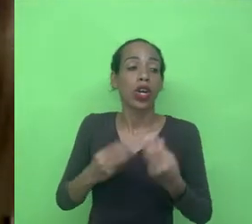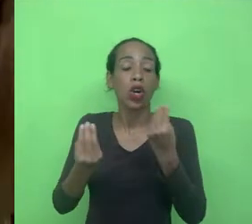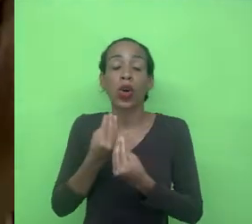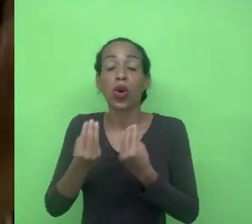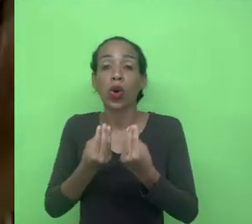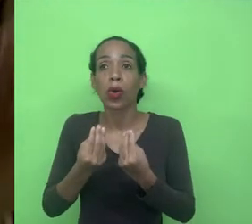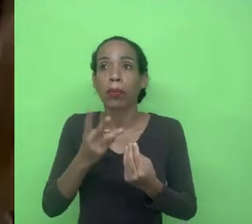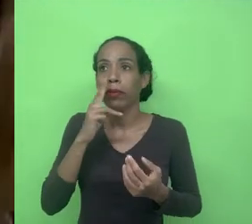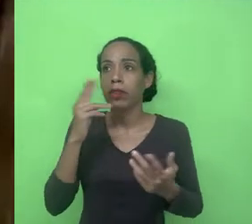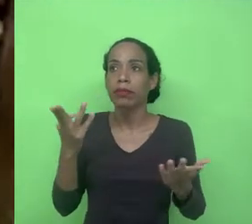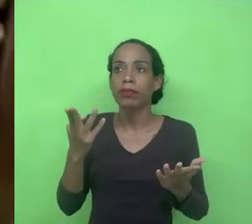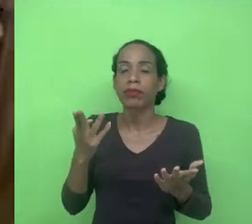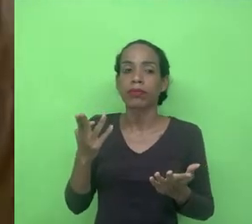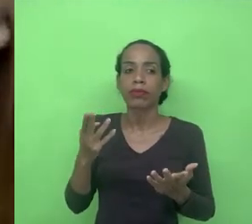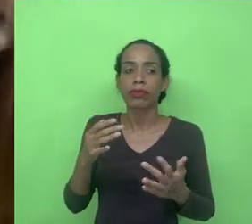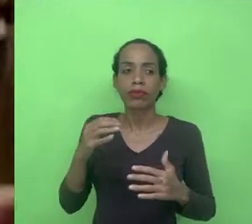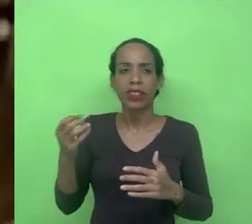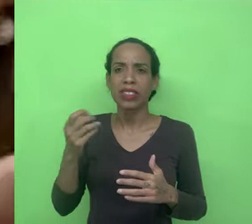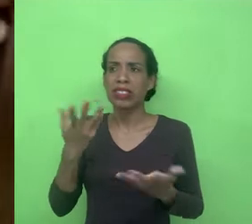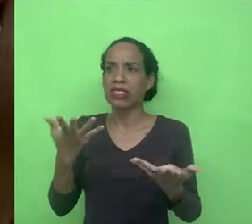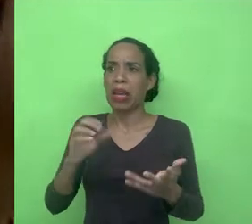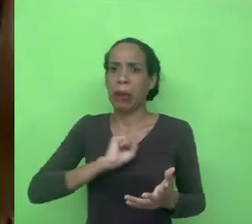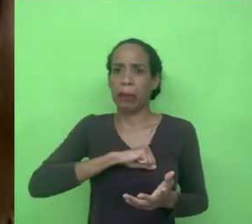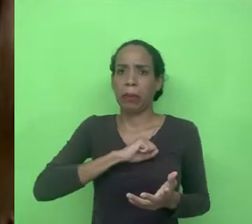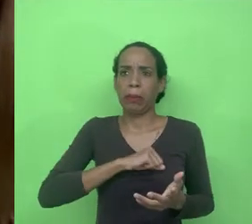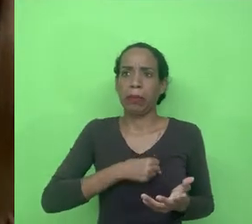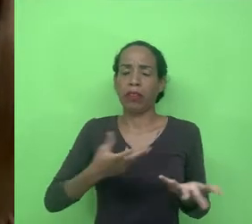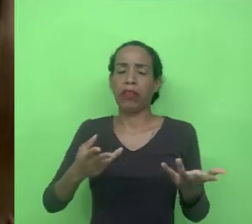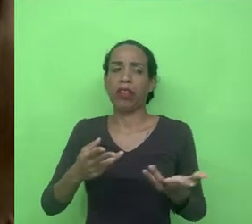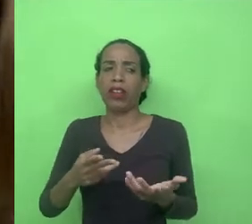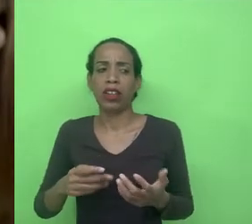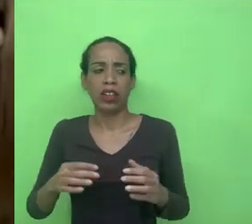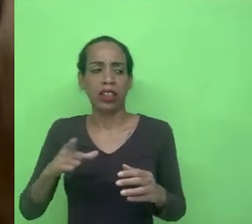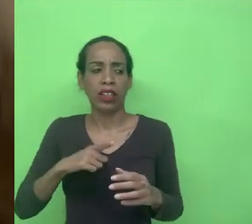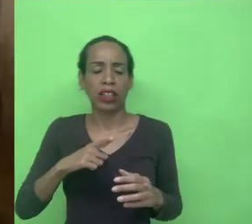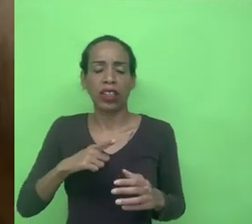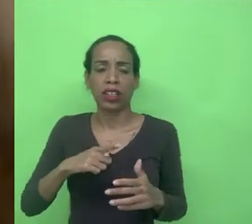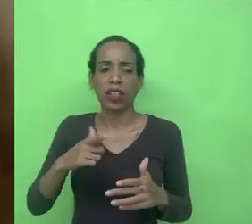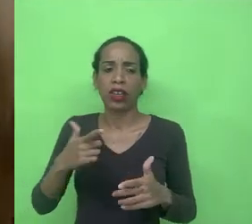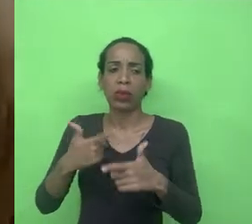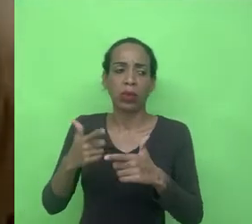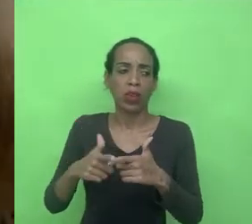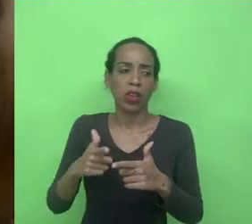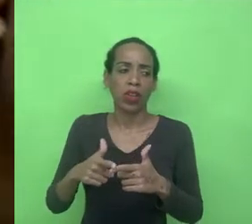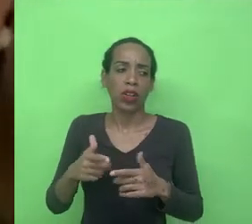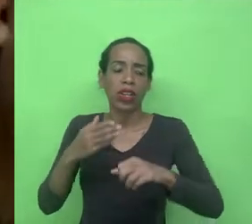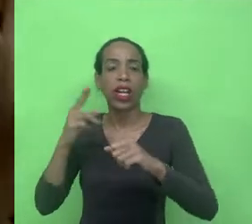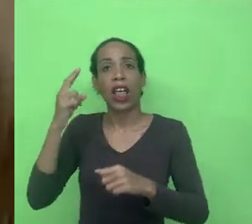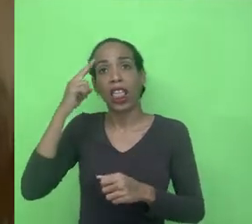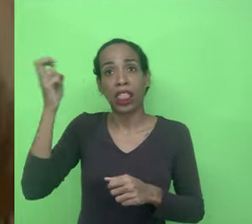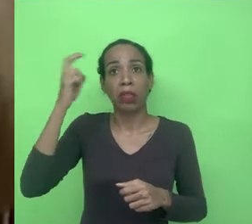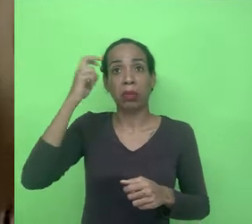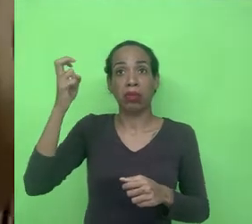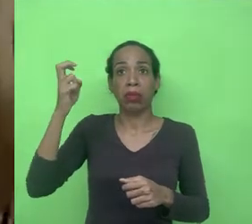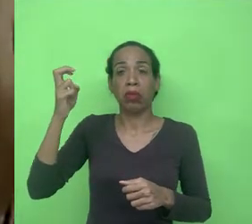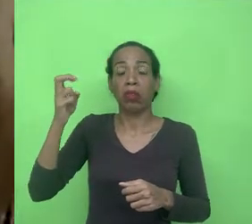tecnologia a tecnologia é grande vilã nós até na escola judicial tivemos falei sobre um pouco de inteligência artificial enquanto vilã